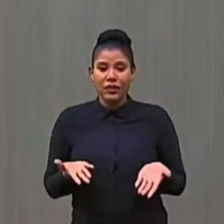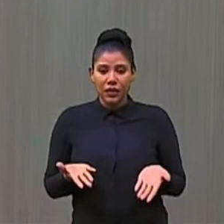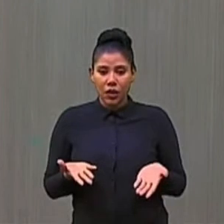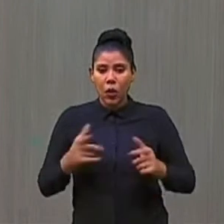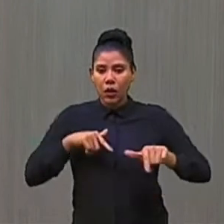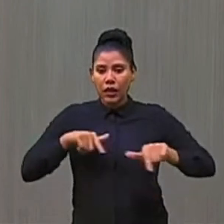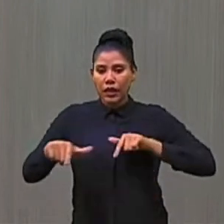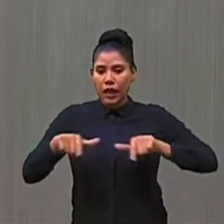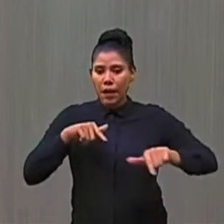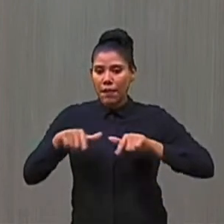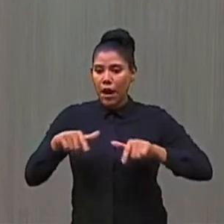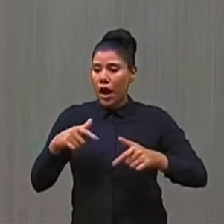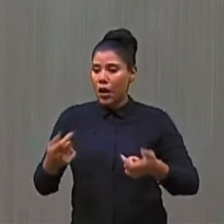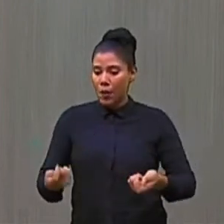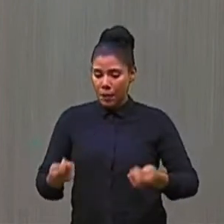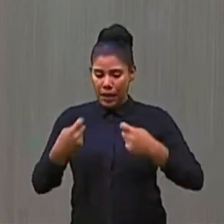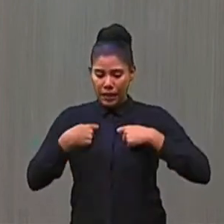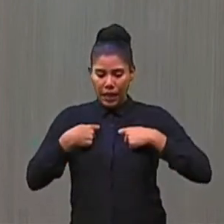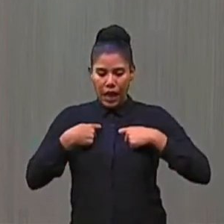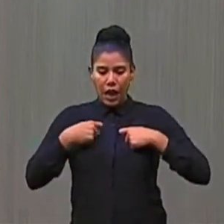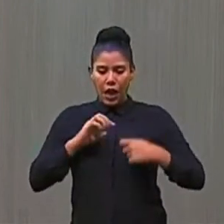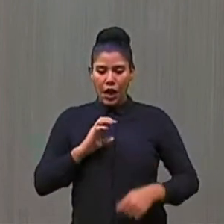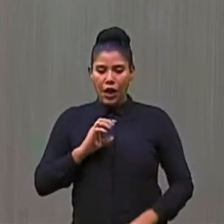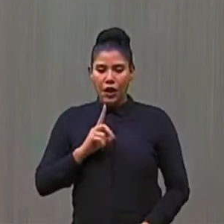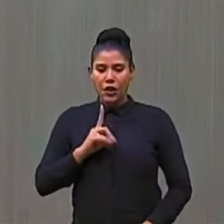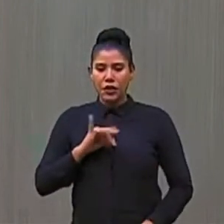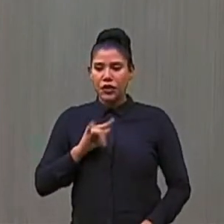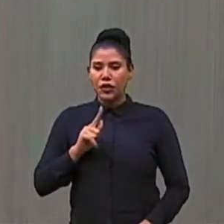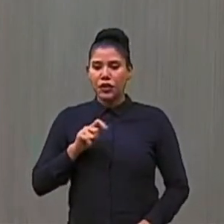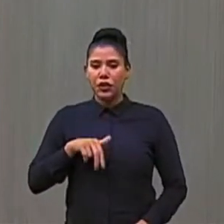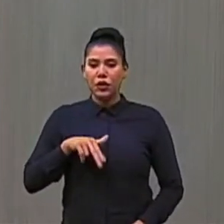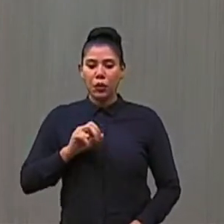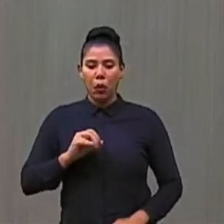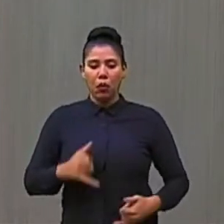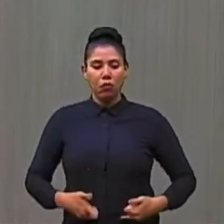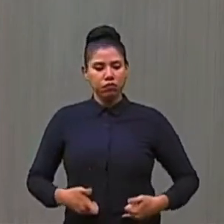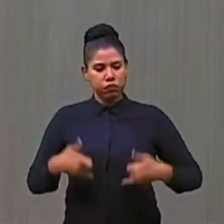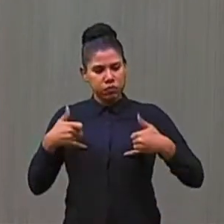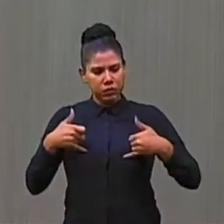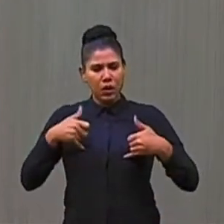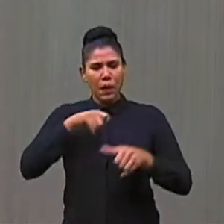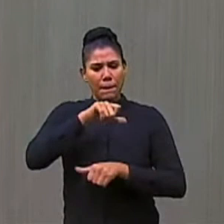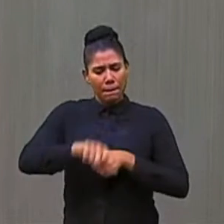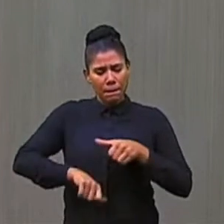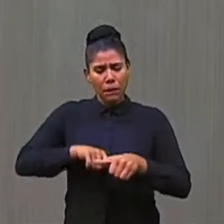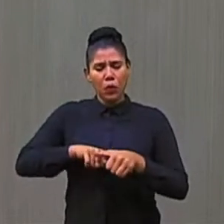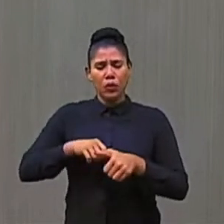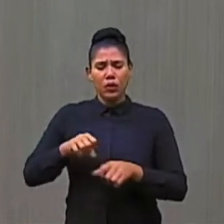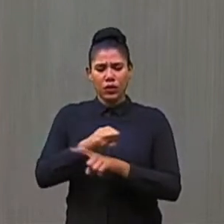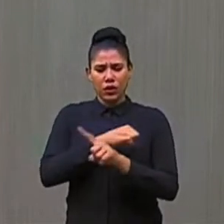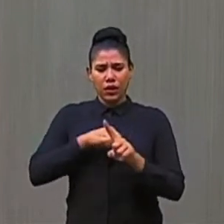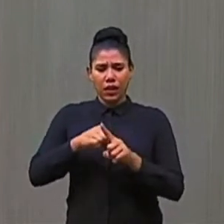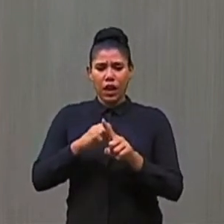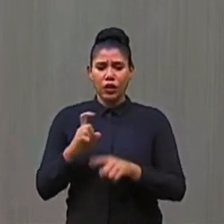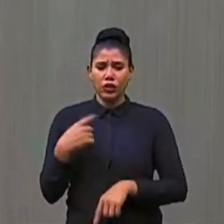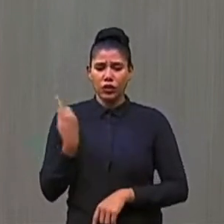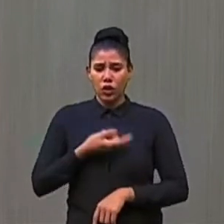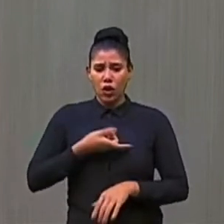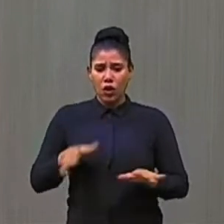emprego dignifica o homem, o emprego transforma a sociedade. E nós,